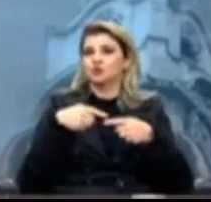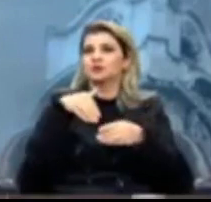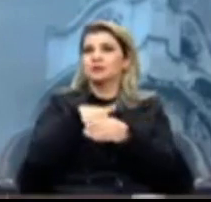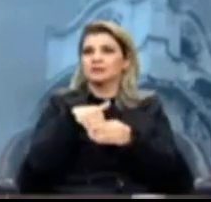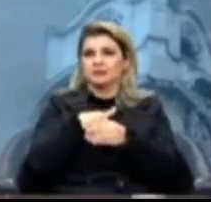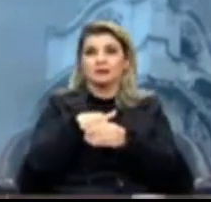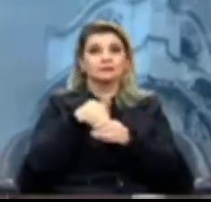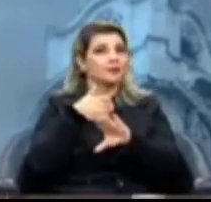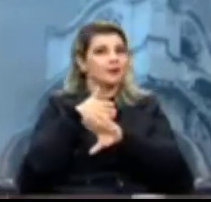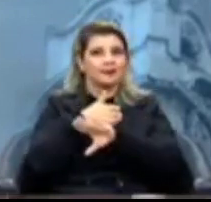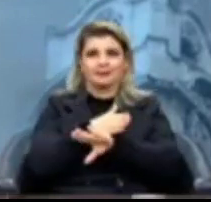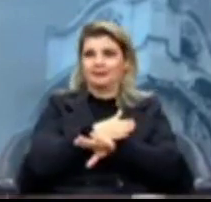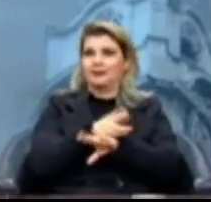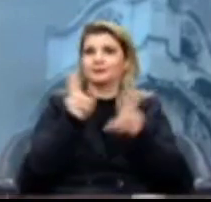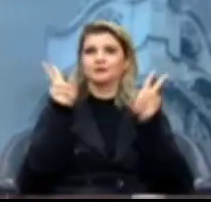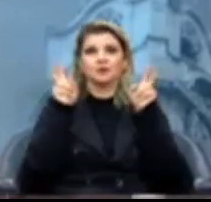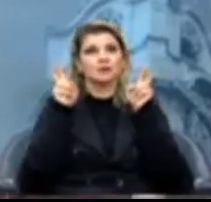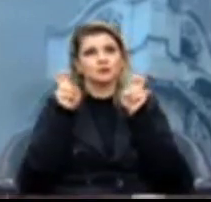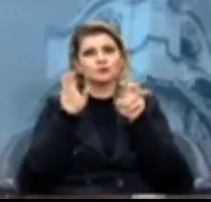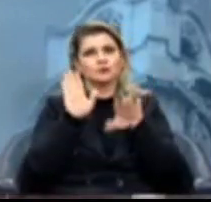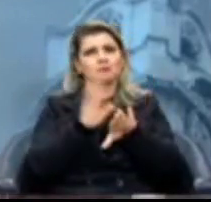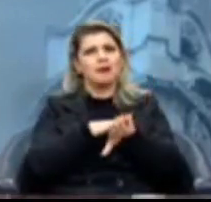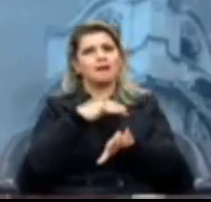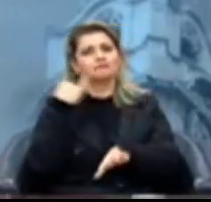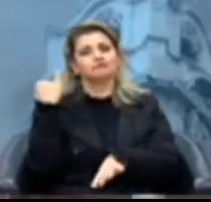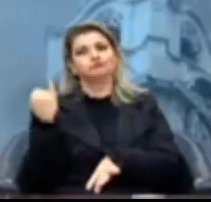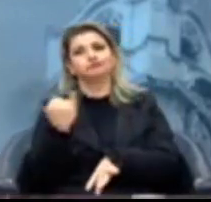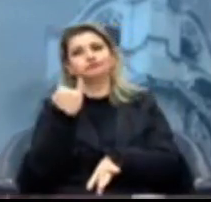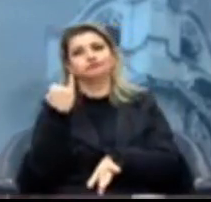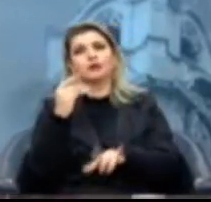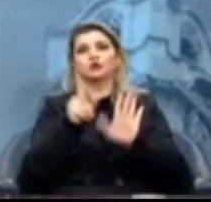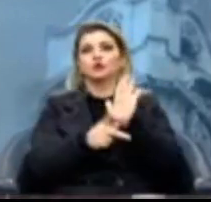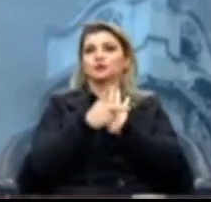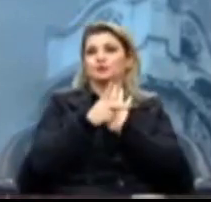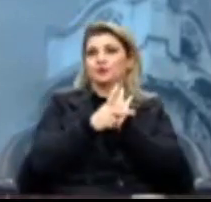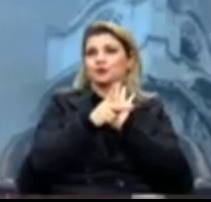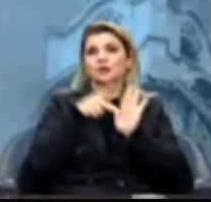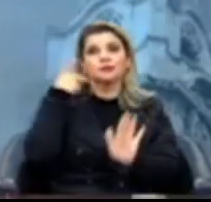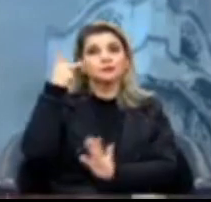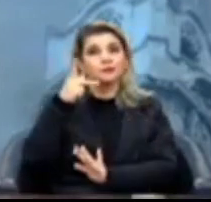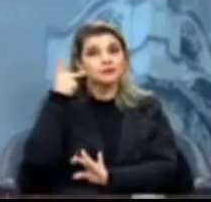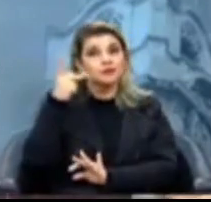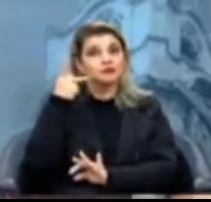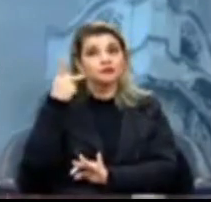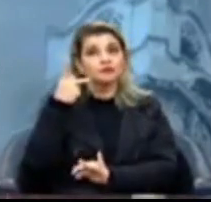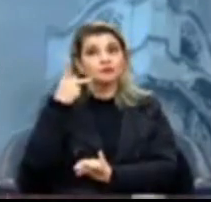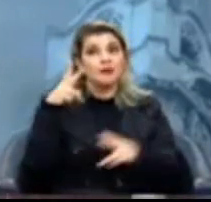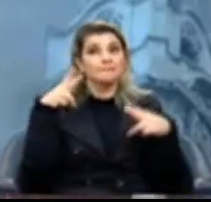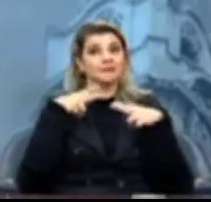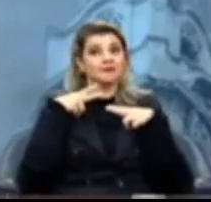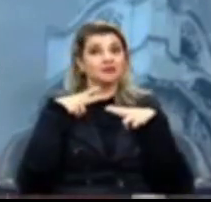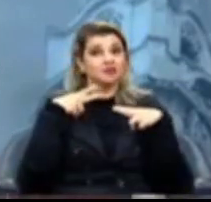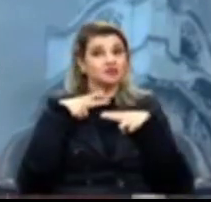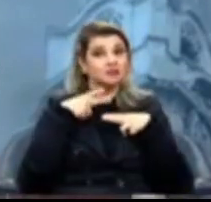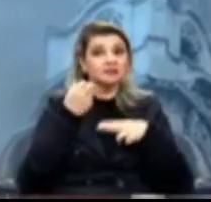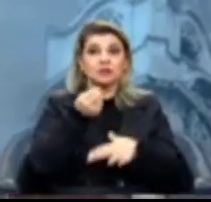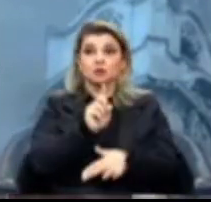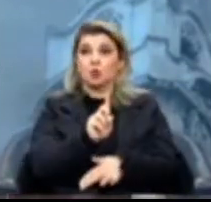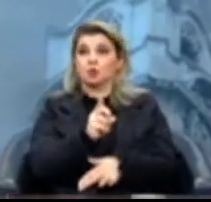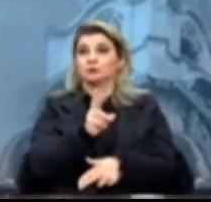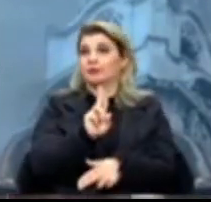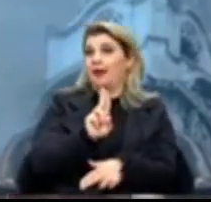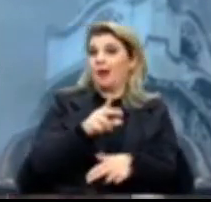entramos nos aspectos mais relevantes dos projetos políticos, privatistas ou não privatistas.